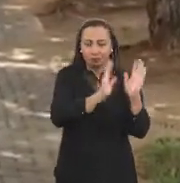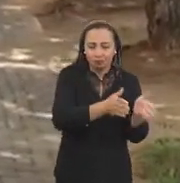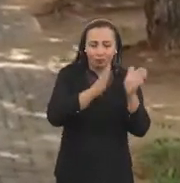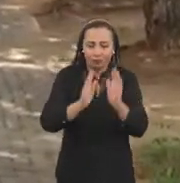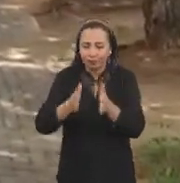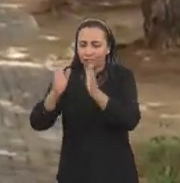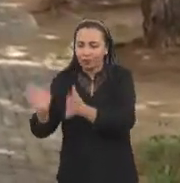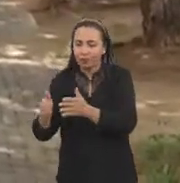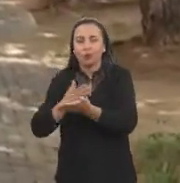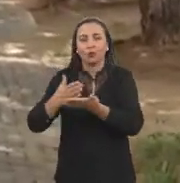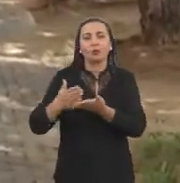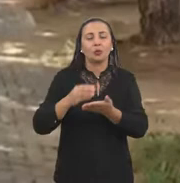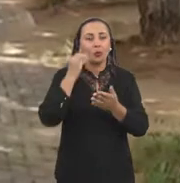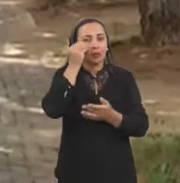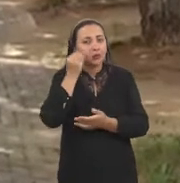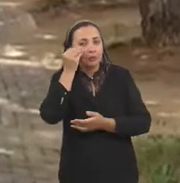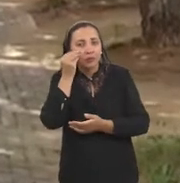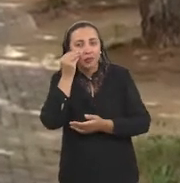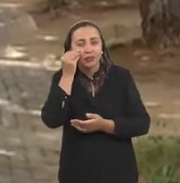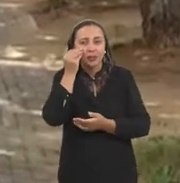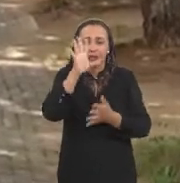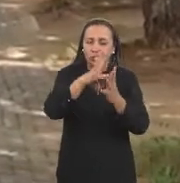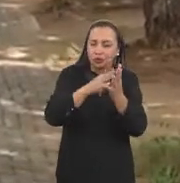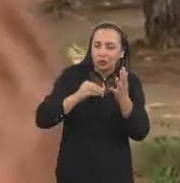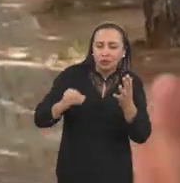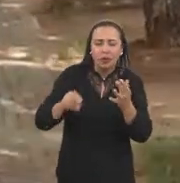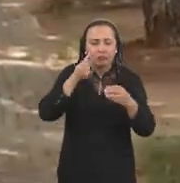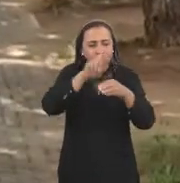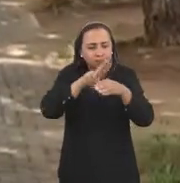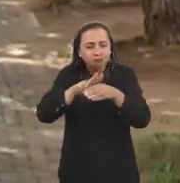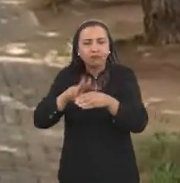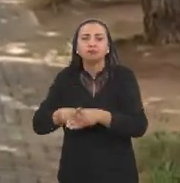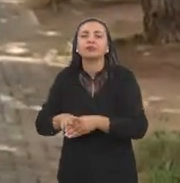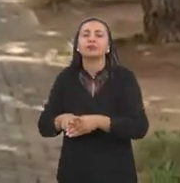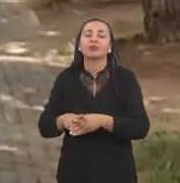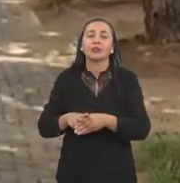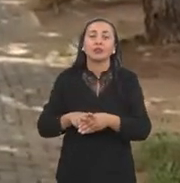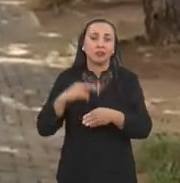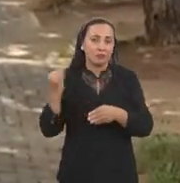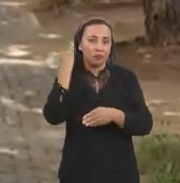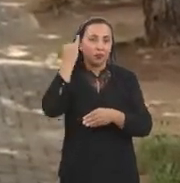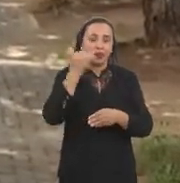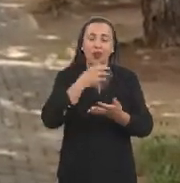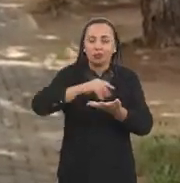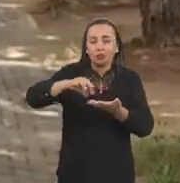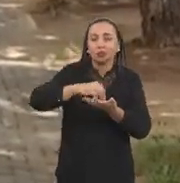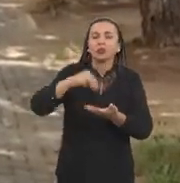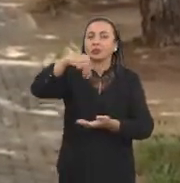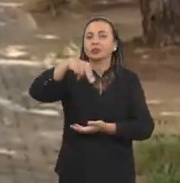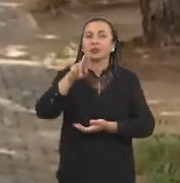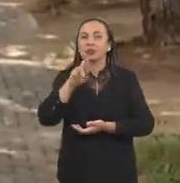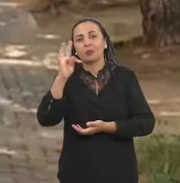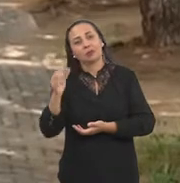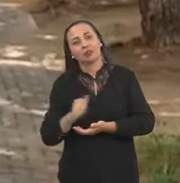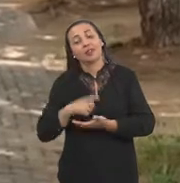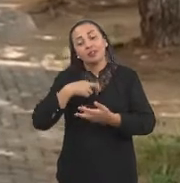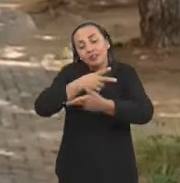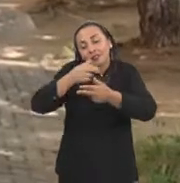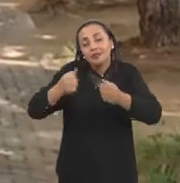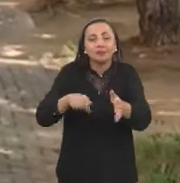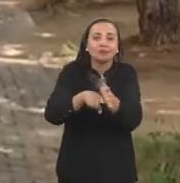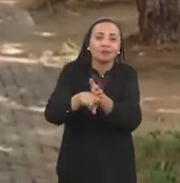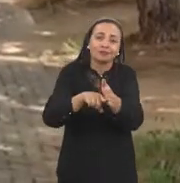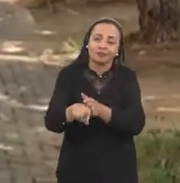legais. O firmamento das parcerias com todas as instituições envolvidas foi muito importante para a viabilização